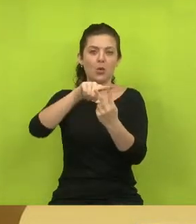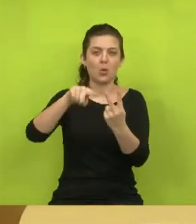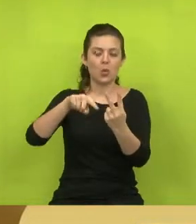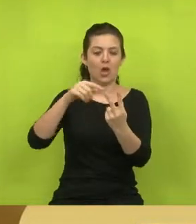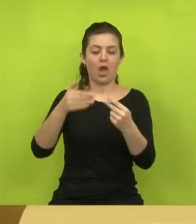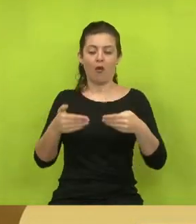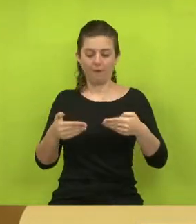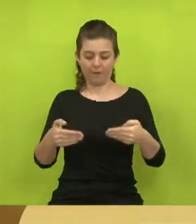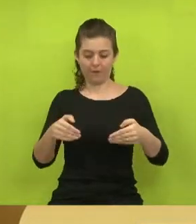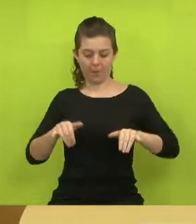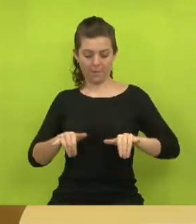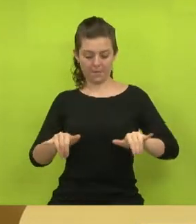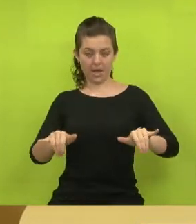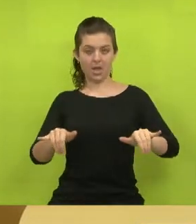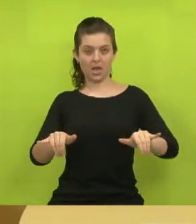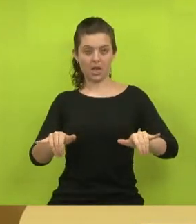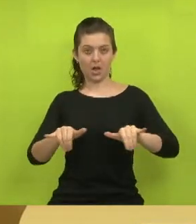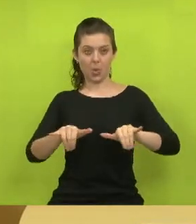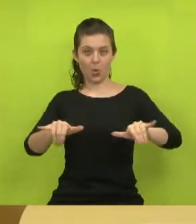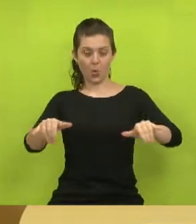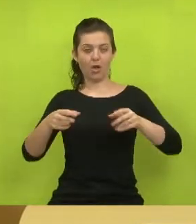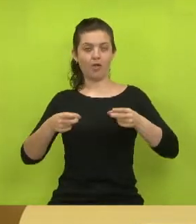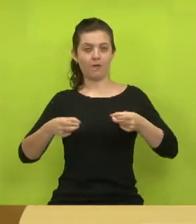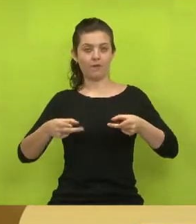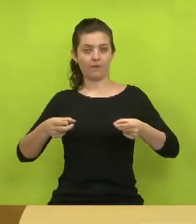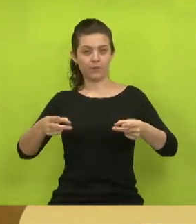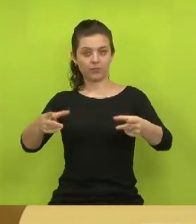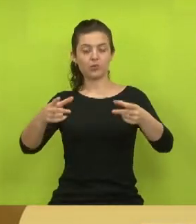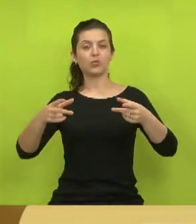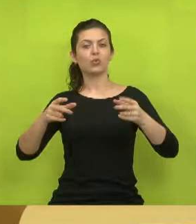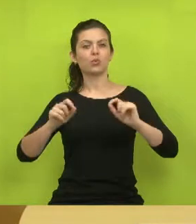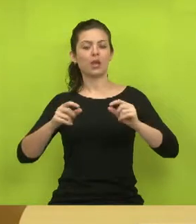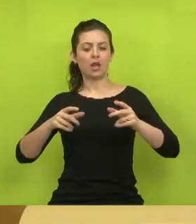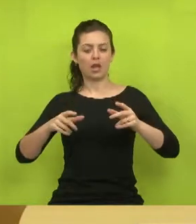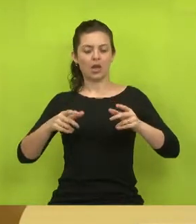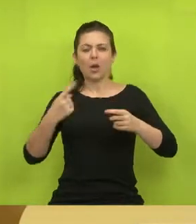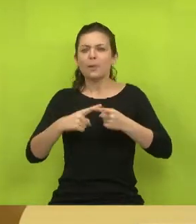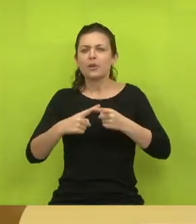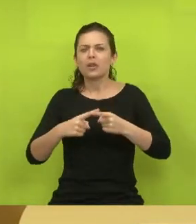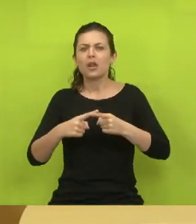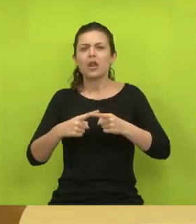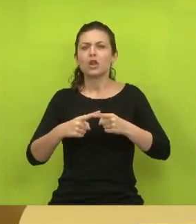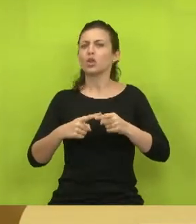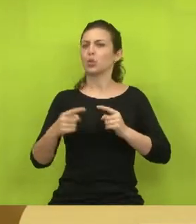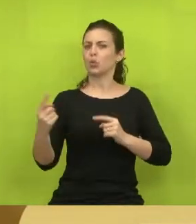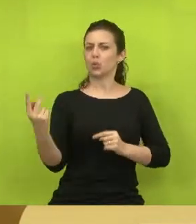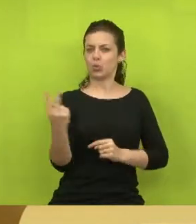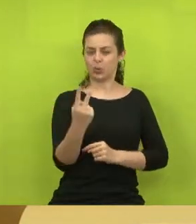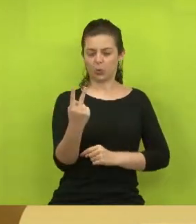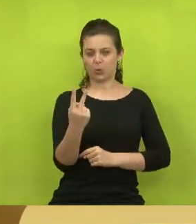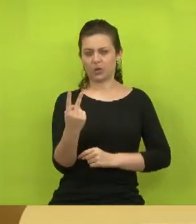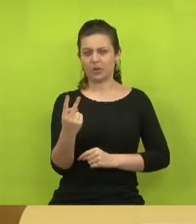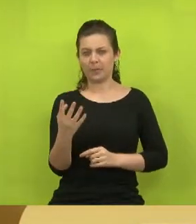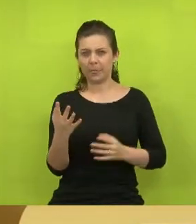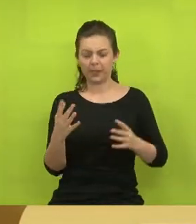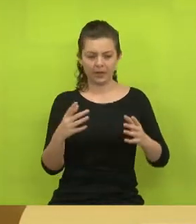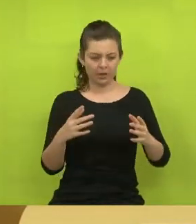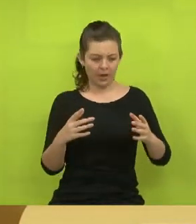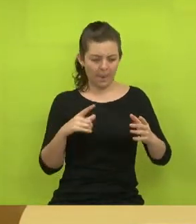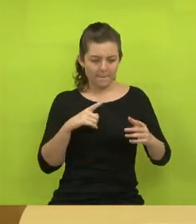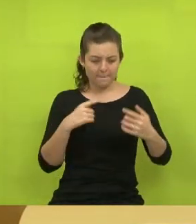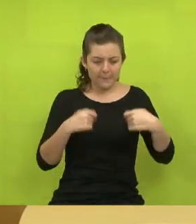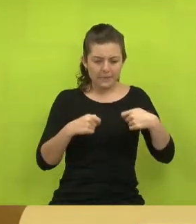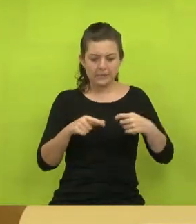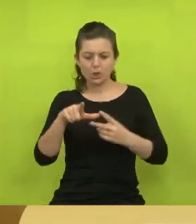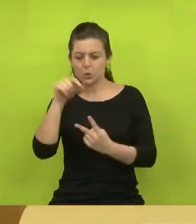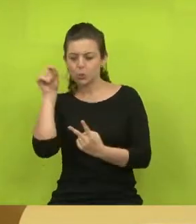na frente do mercado municipal. Gente, por que duas faixas de pedestres ali? Tem que entrar